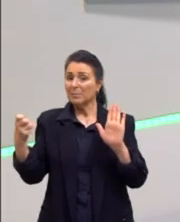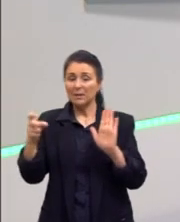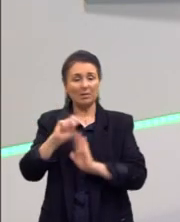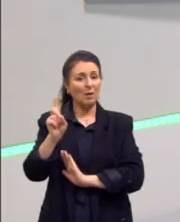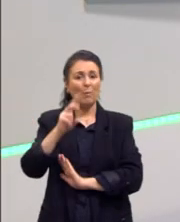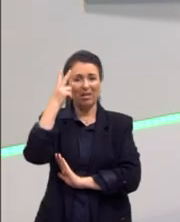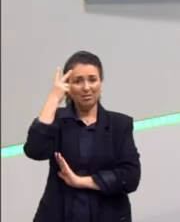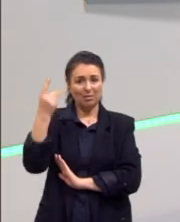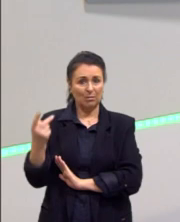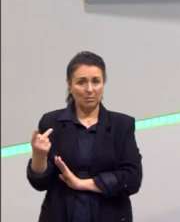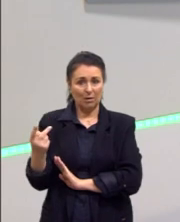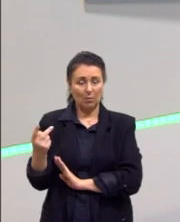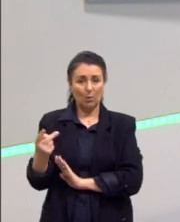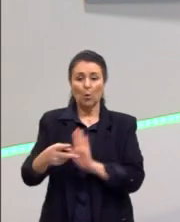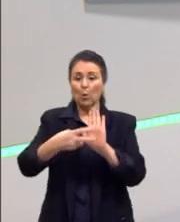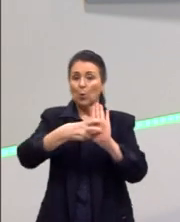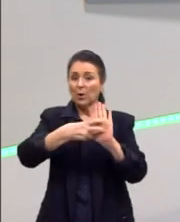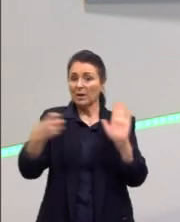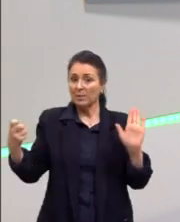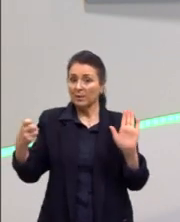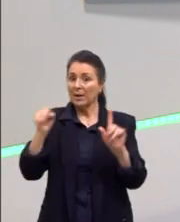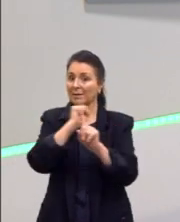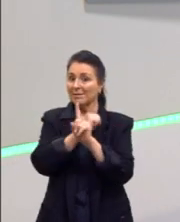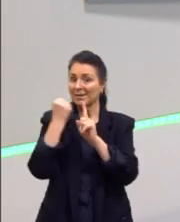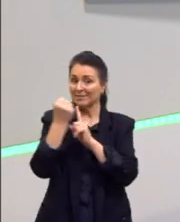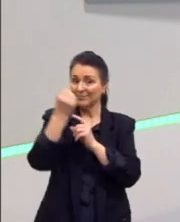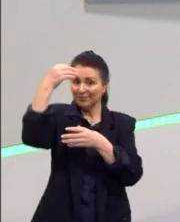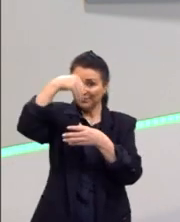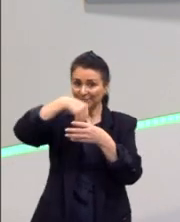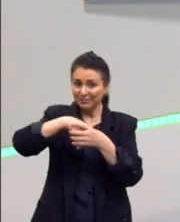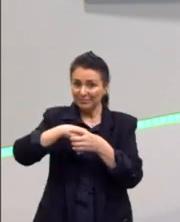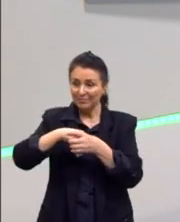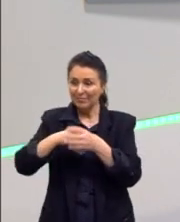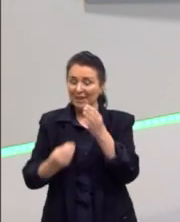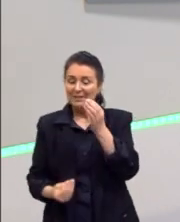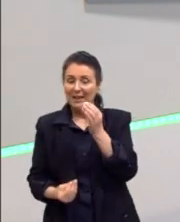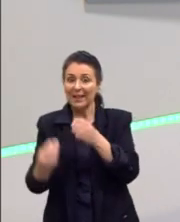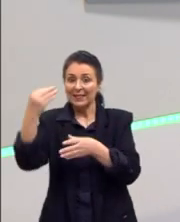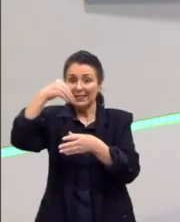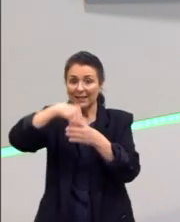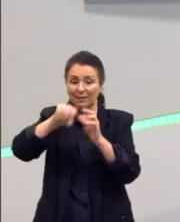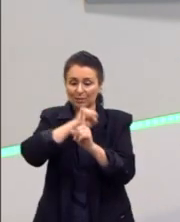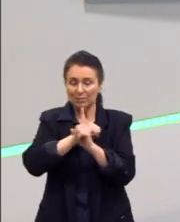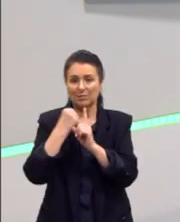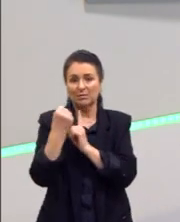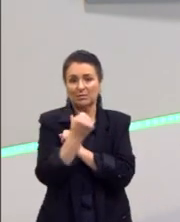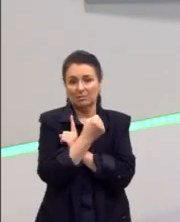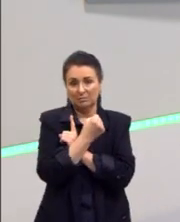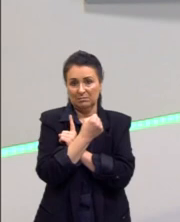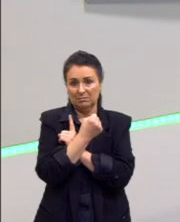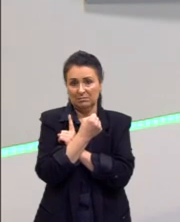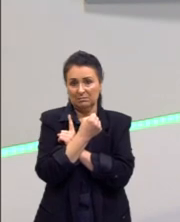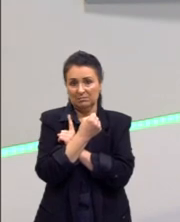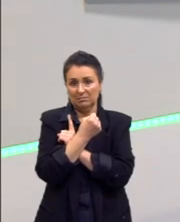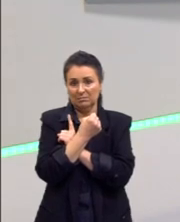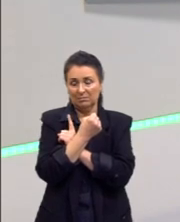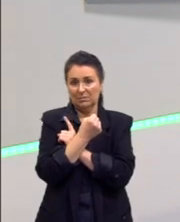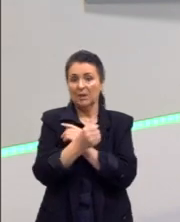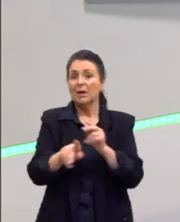crime é algo social. Então, o crime surge dentro da sociedade e tem motivos sociais para serem cometidos.